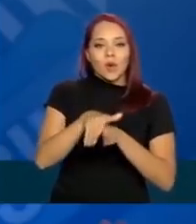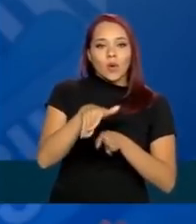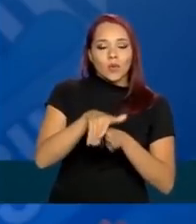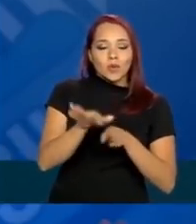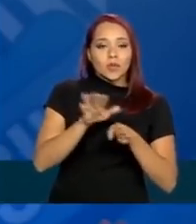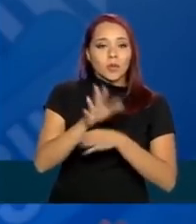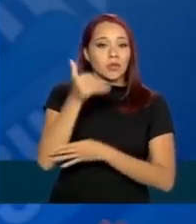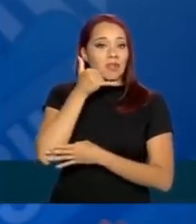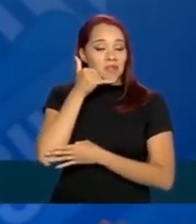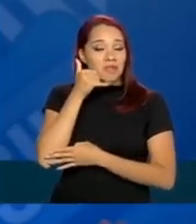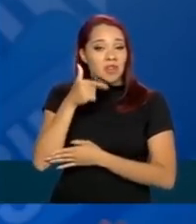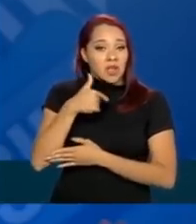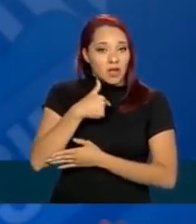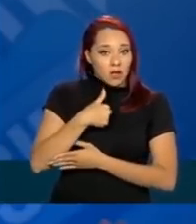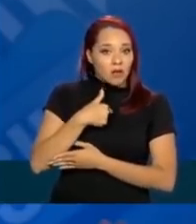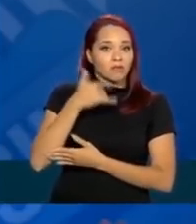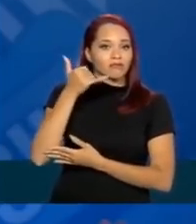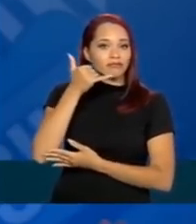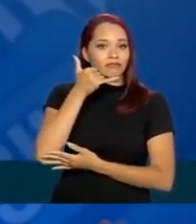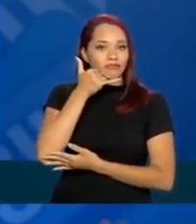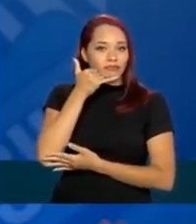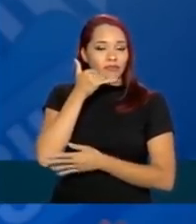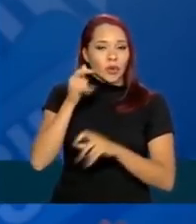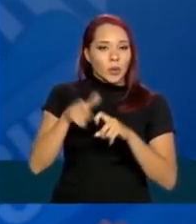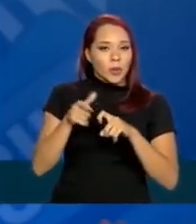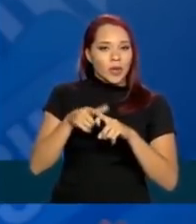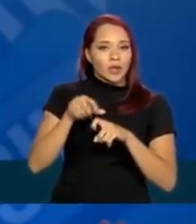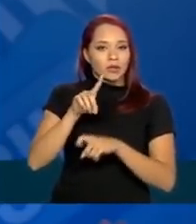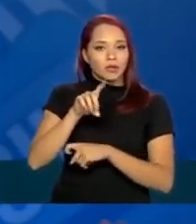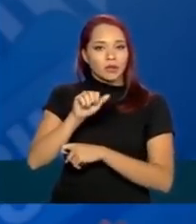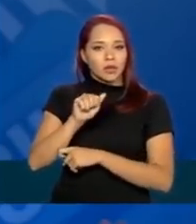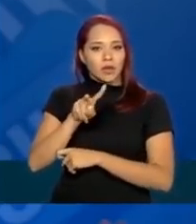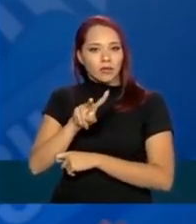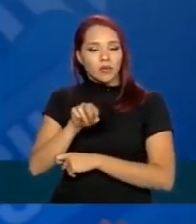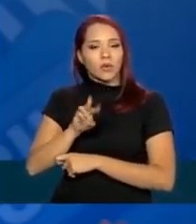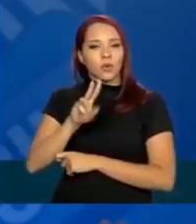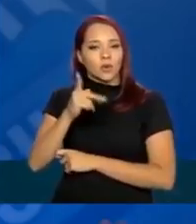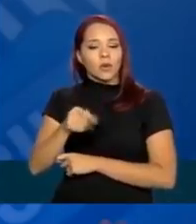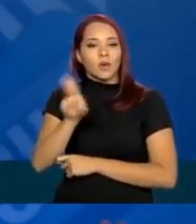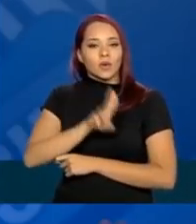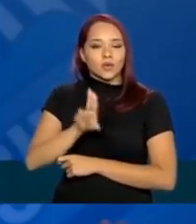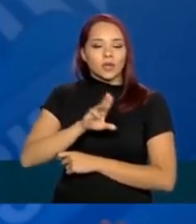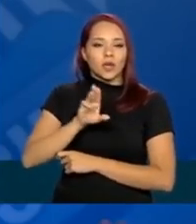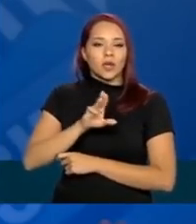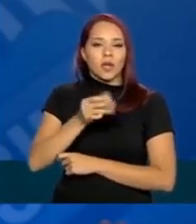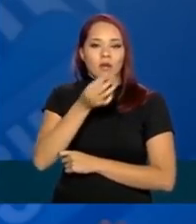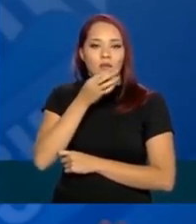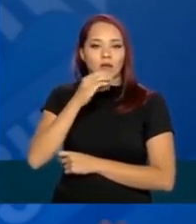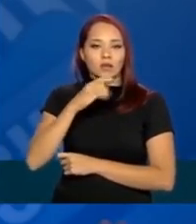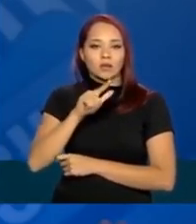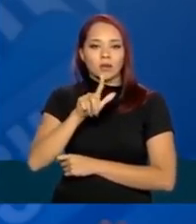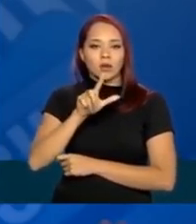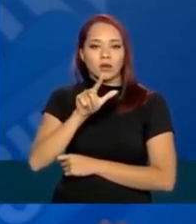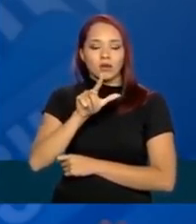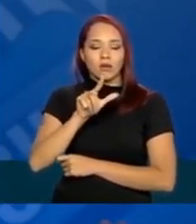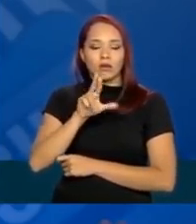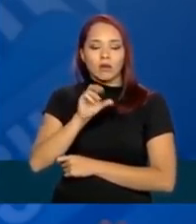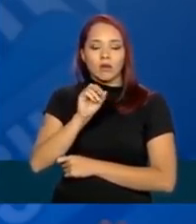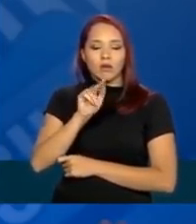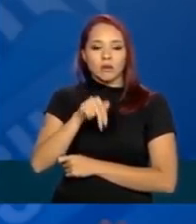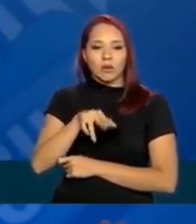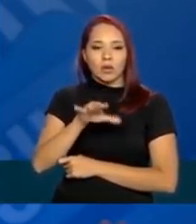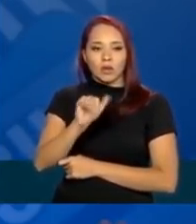por telefone a minha pessoa, do médico Davi Uip, para a utilização de cloroquina. Vamos deixar muito claro.